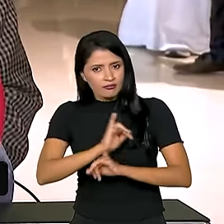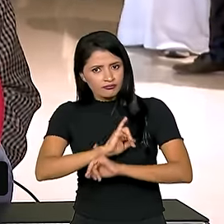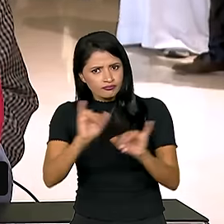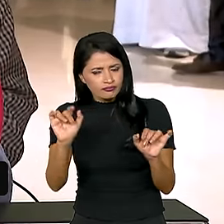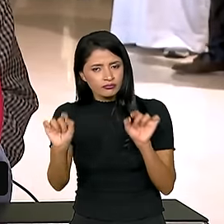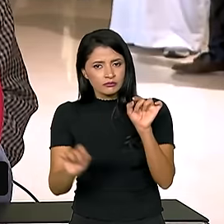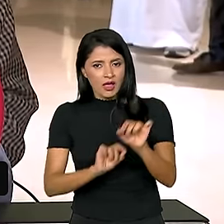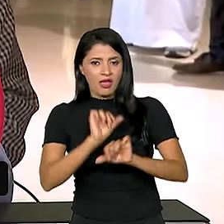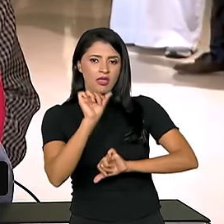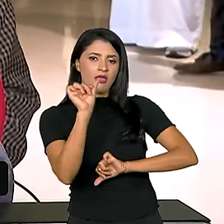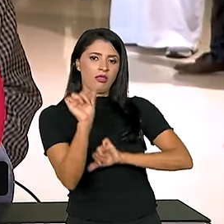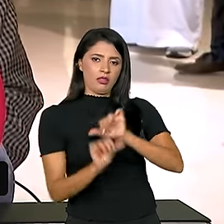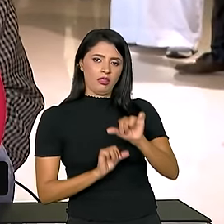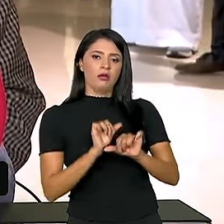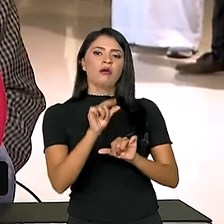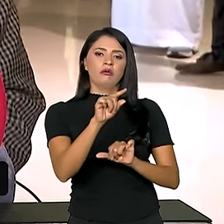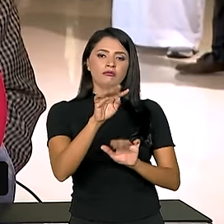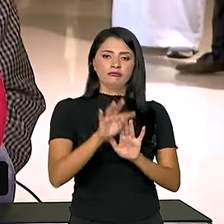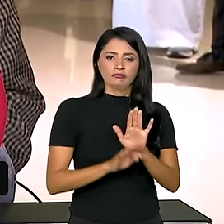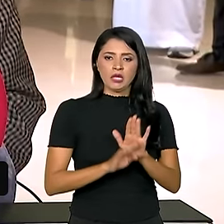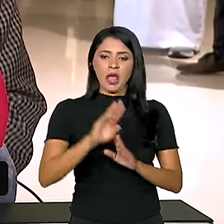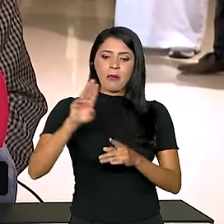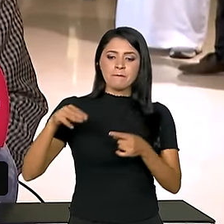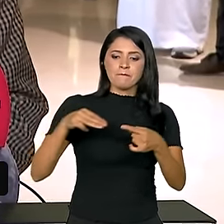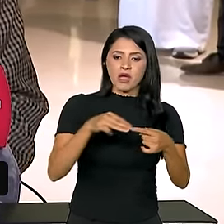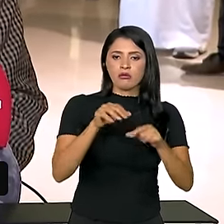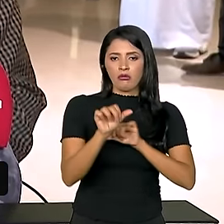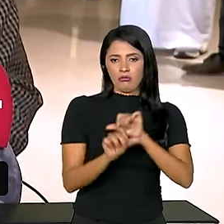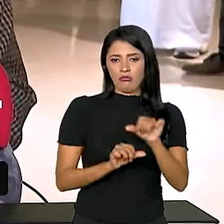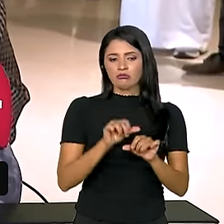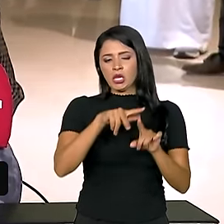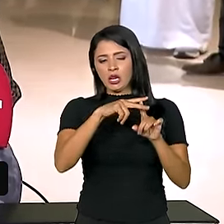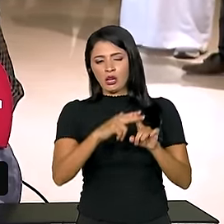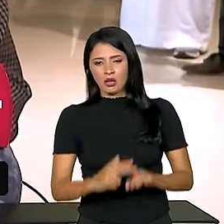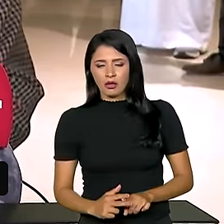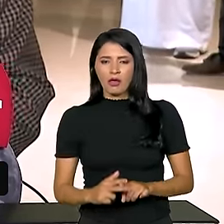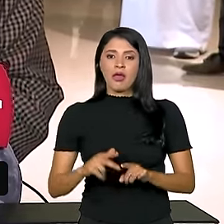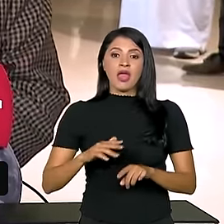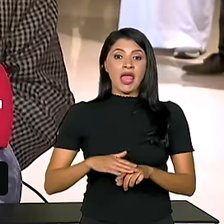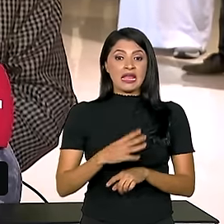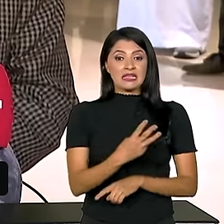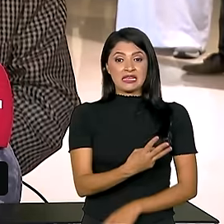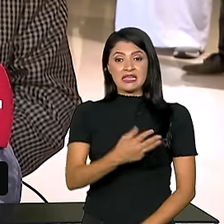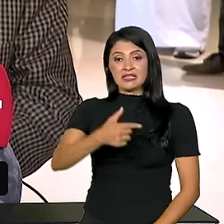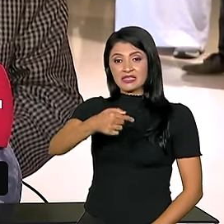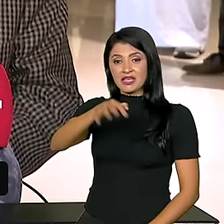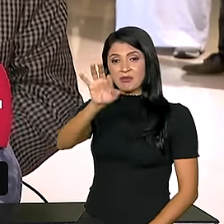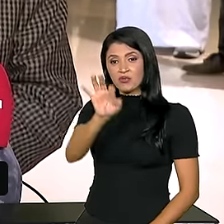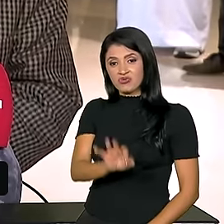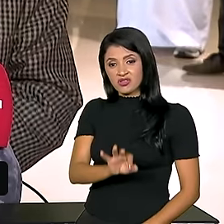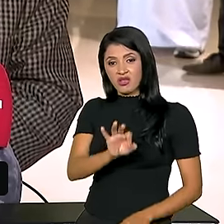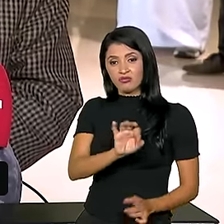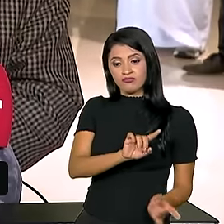mudança, a revisão dessas metas, passando de 37%